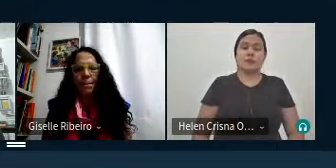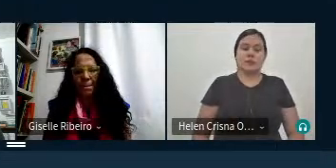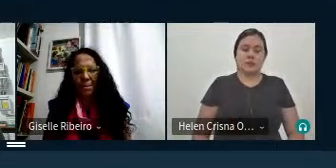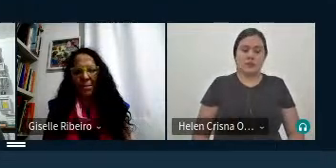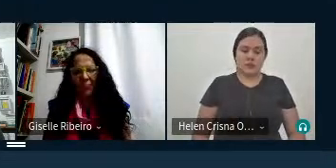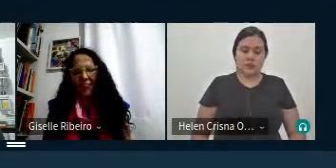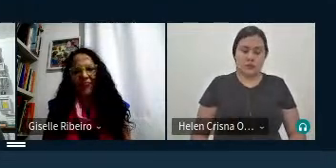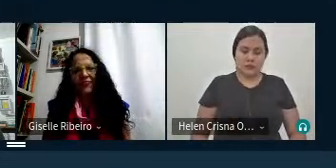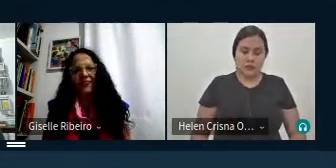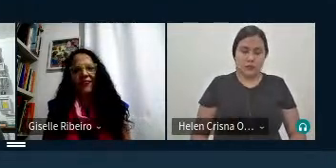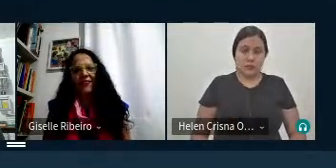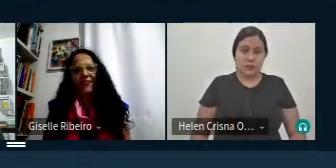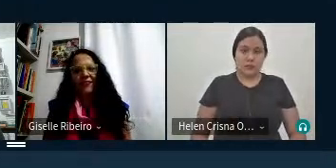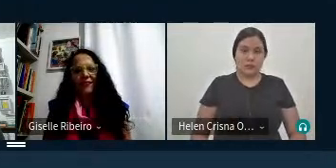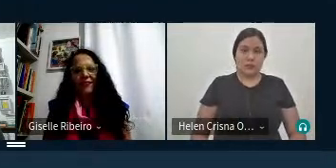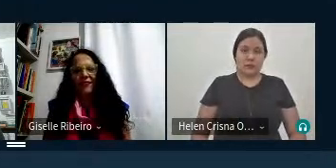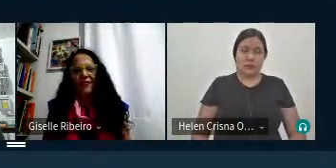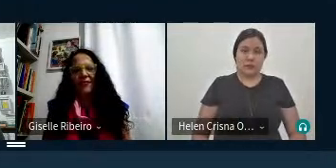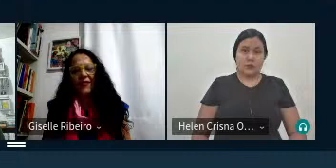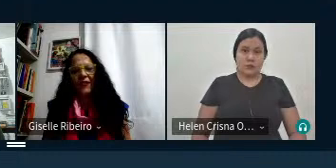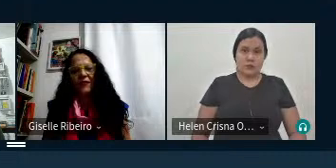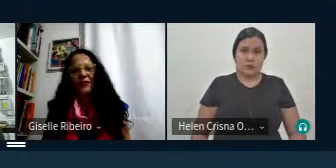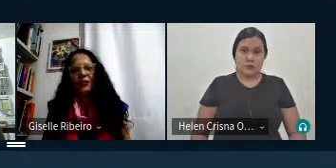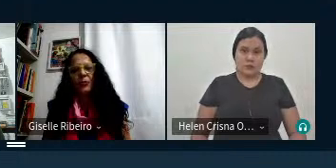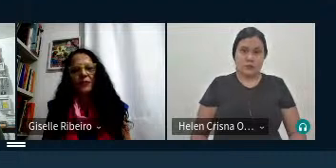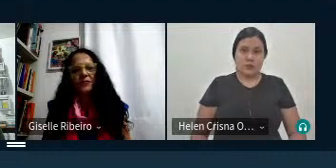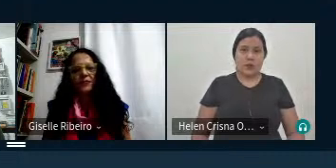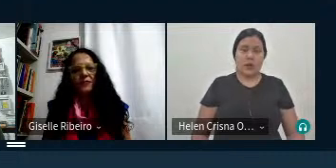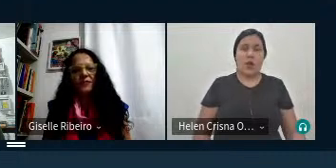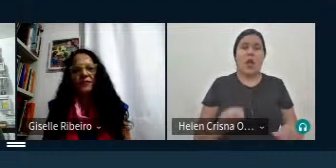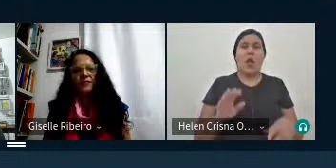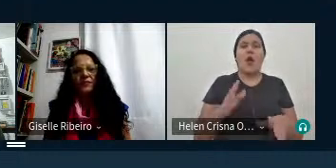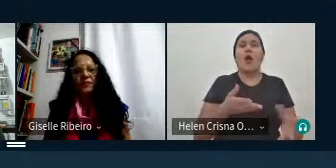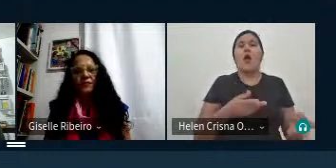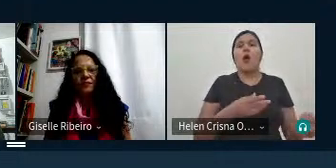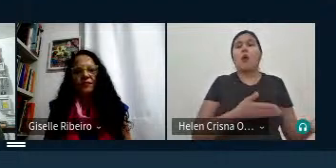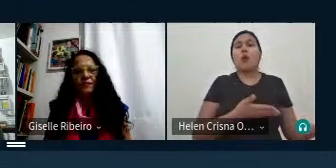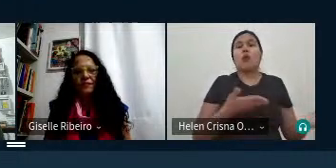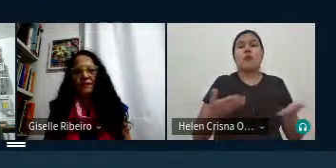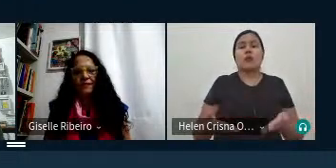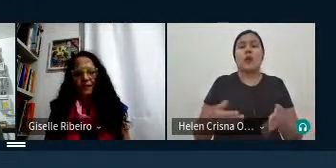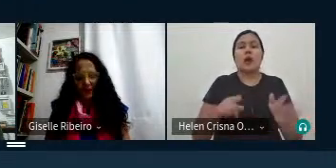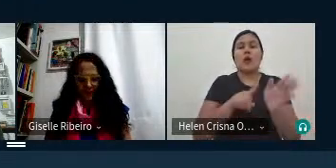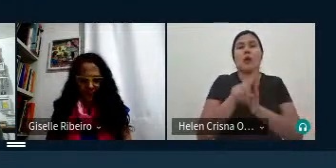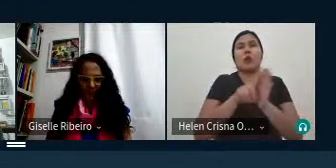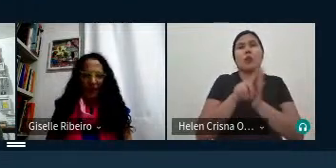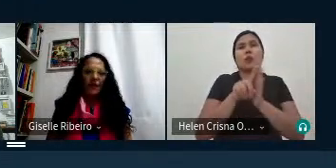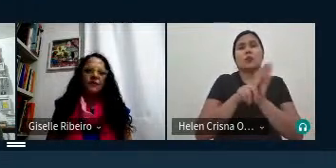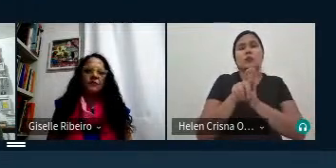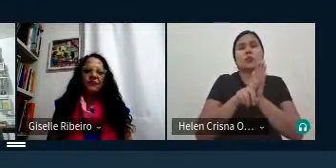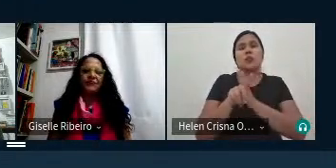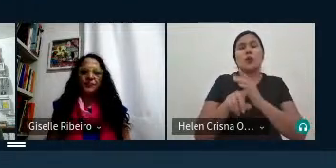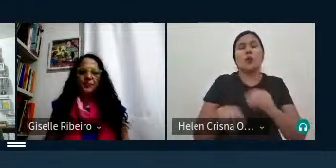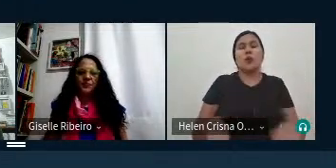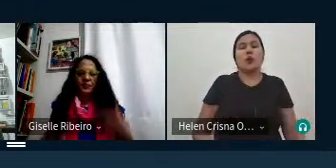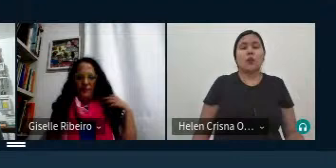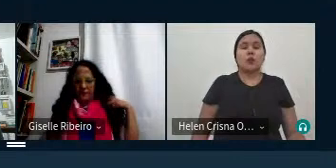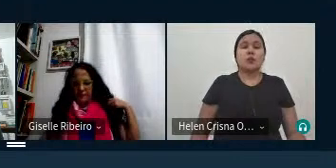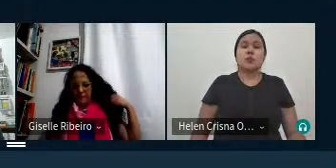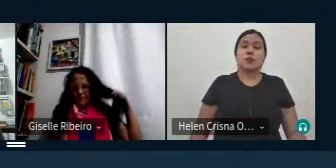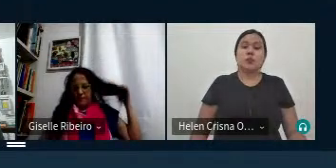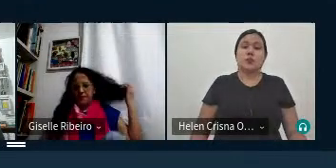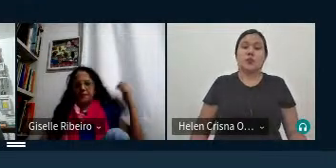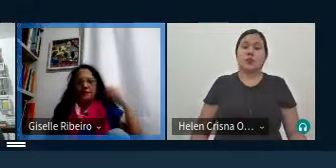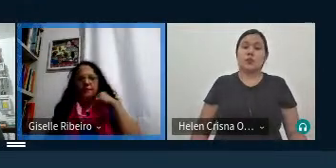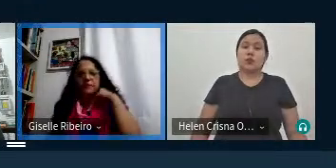vocês vão me dar licença eu vou eu vou chamar algumas alguns questionamentos então do do